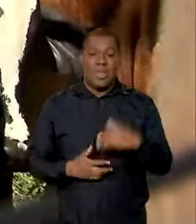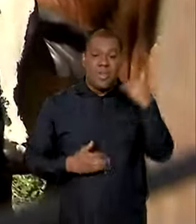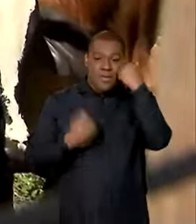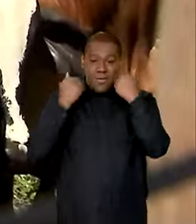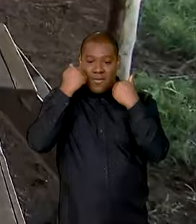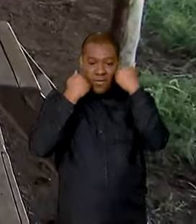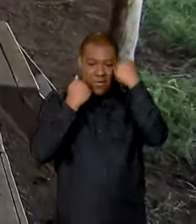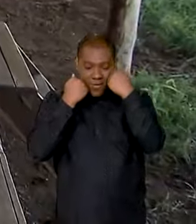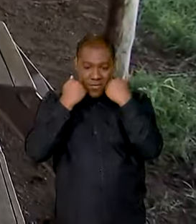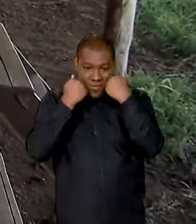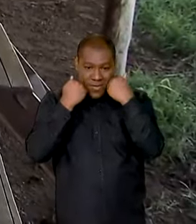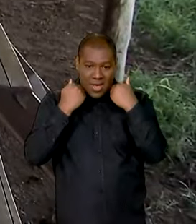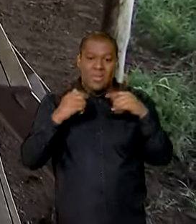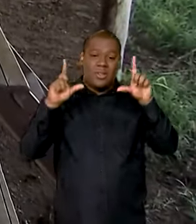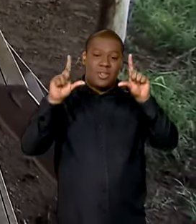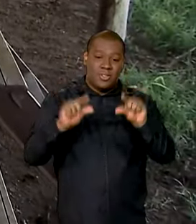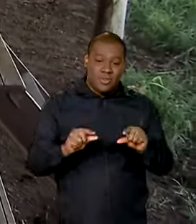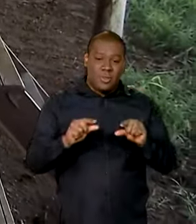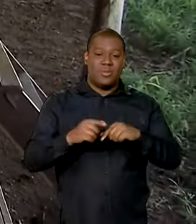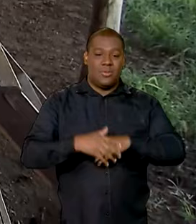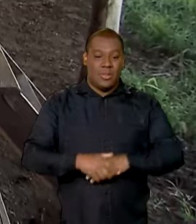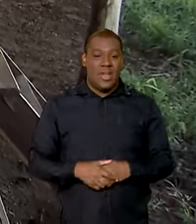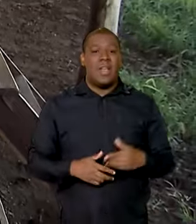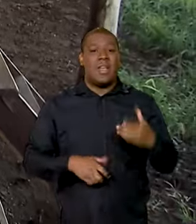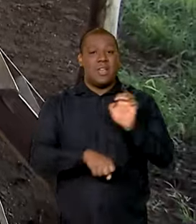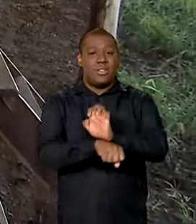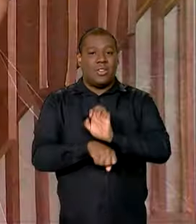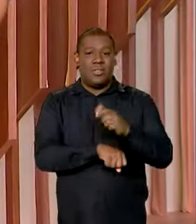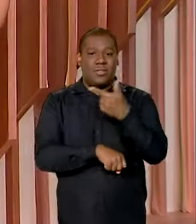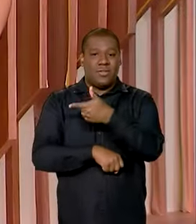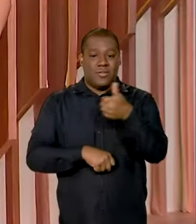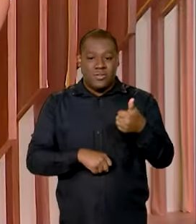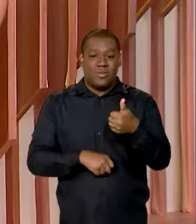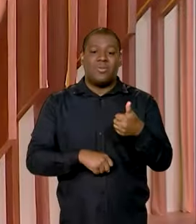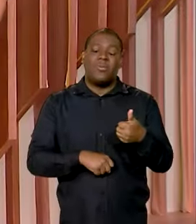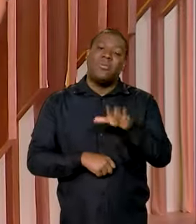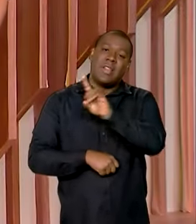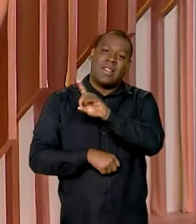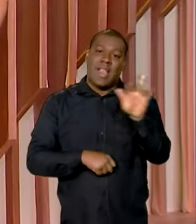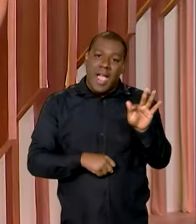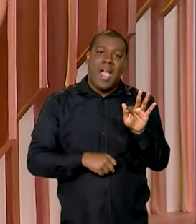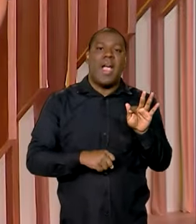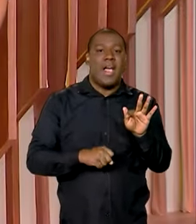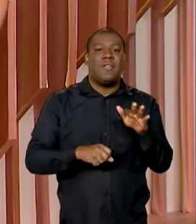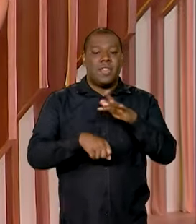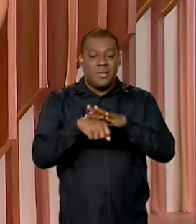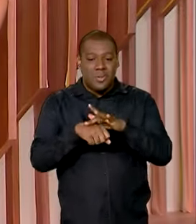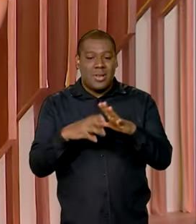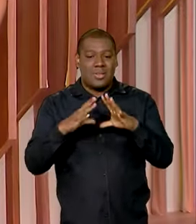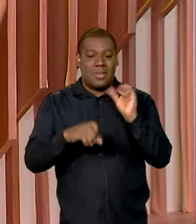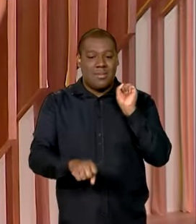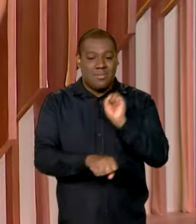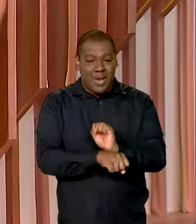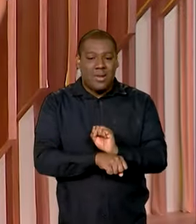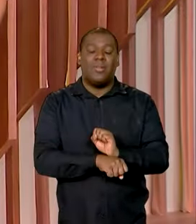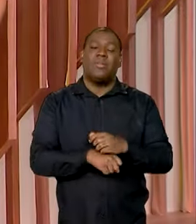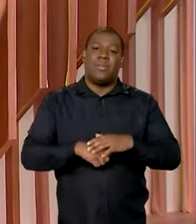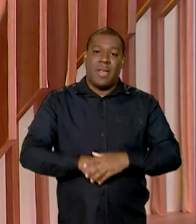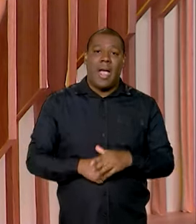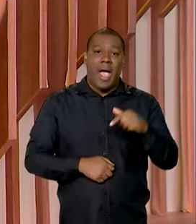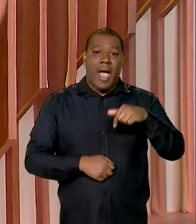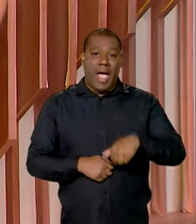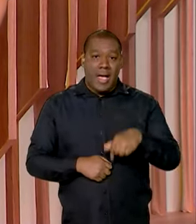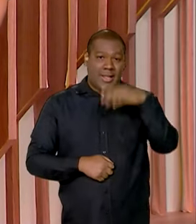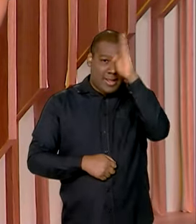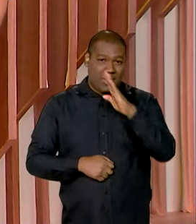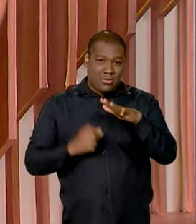e o Distrito Federal são reconhecidos sem a doença. E no quadro Brasil contra fake, você vai ver como não cair